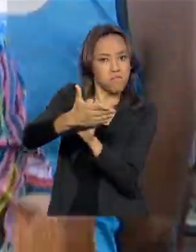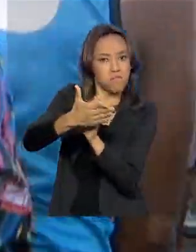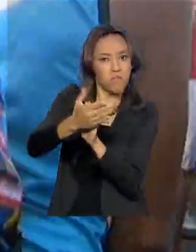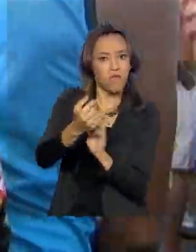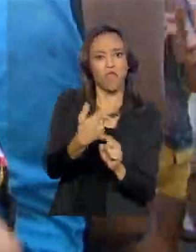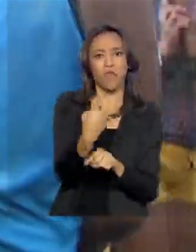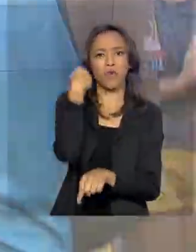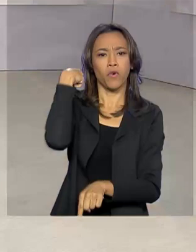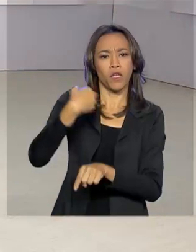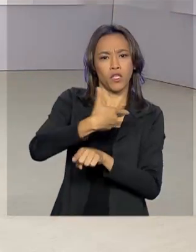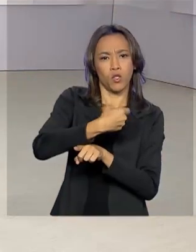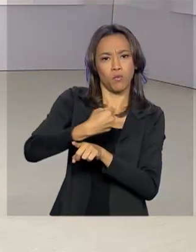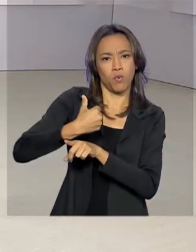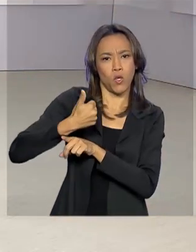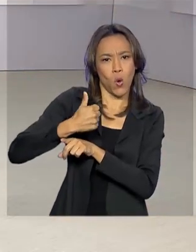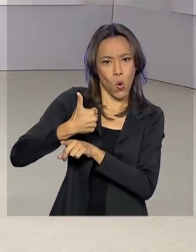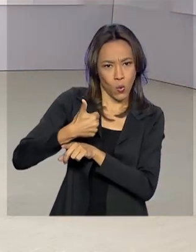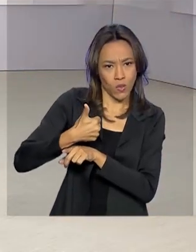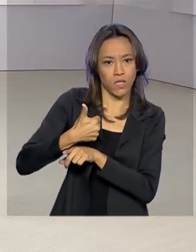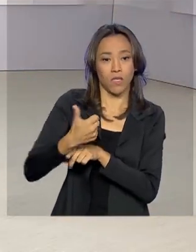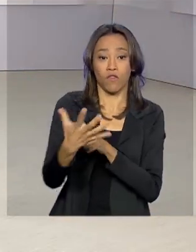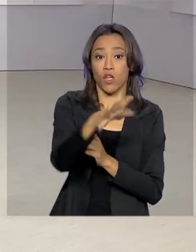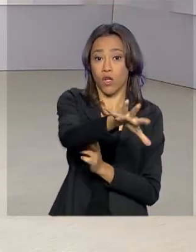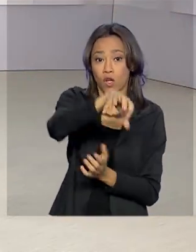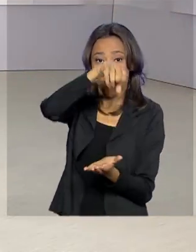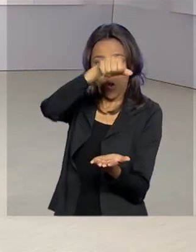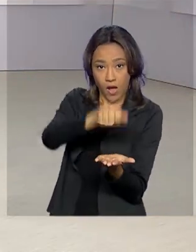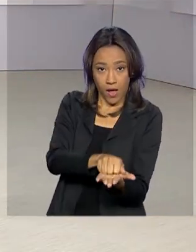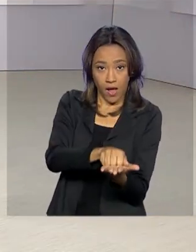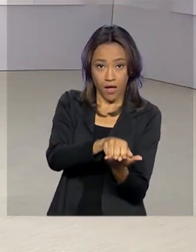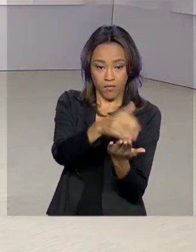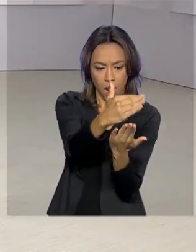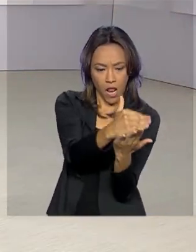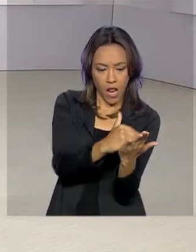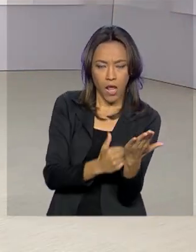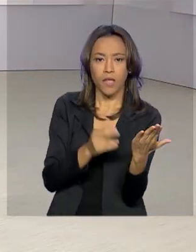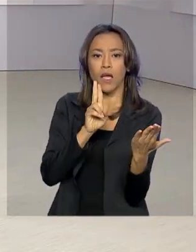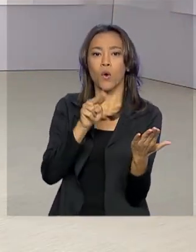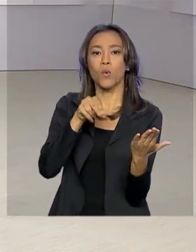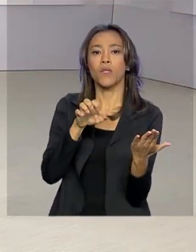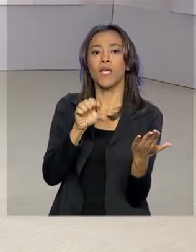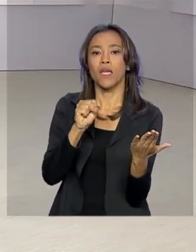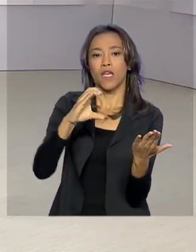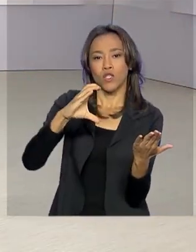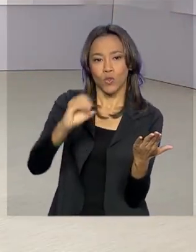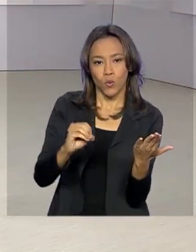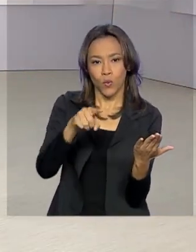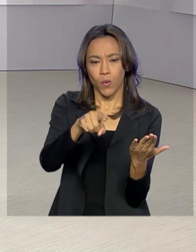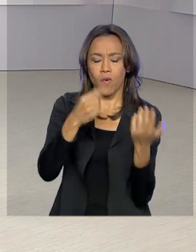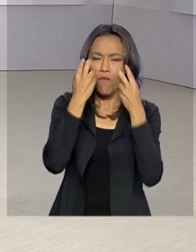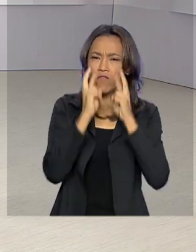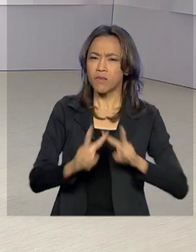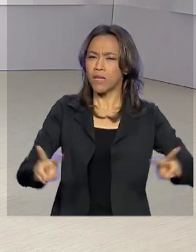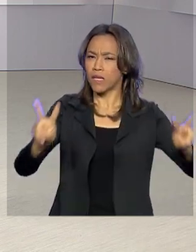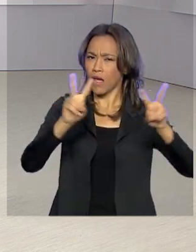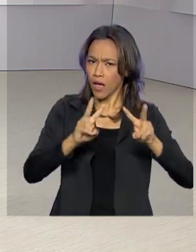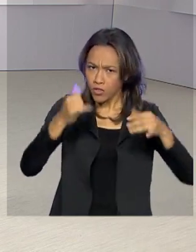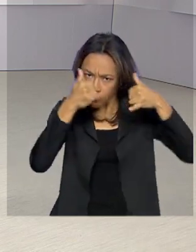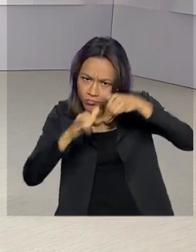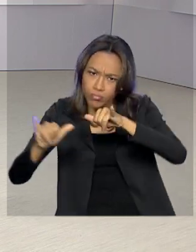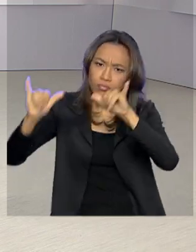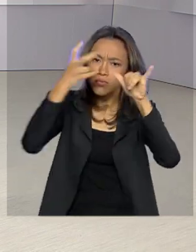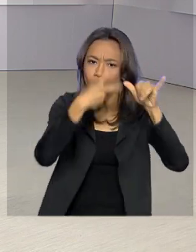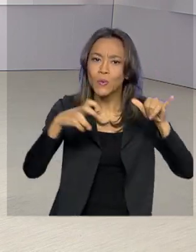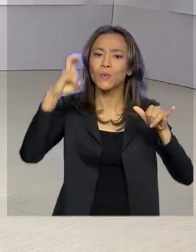2011. A inscrição na lista da Unesco vai proporcionar ao Bumba Melboi uma maior visibilidade, o que vai